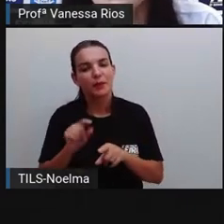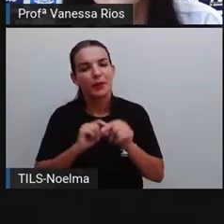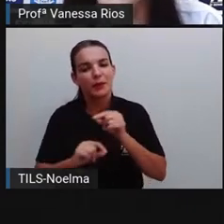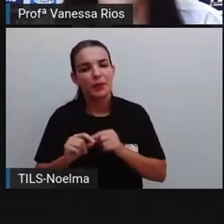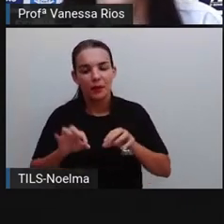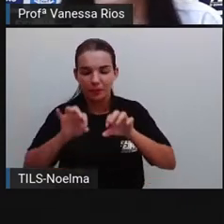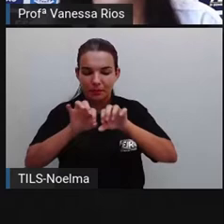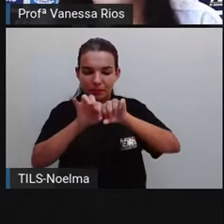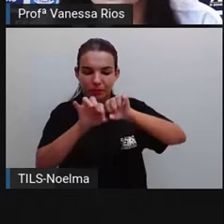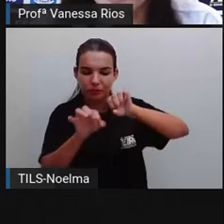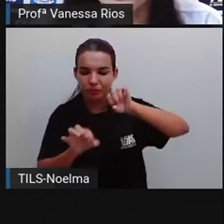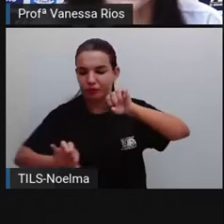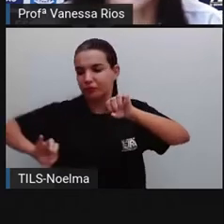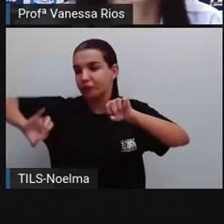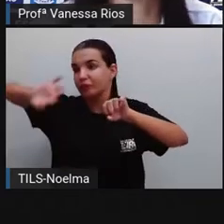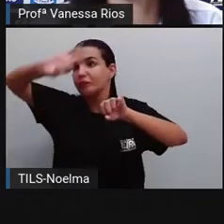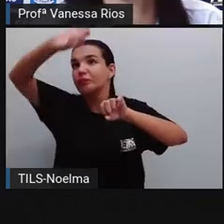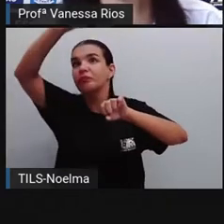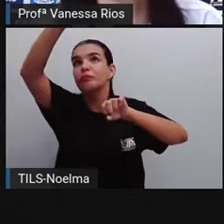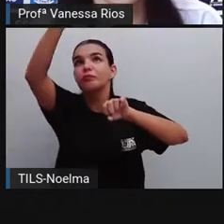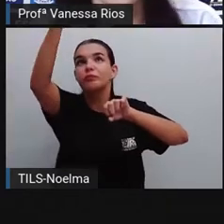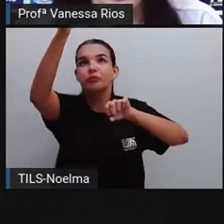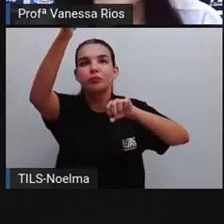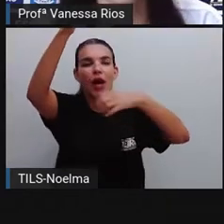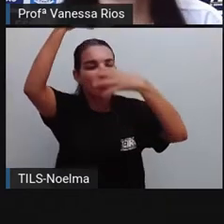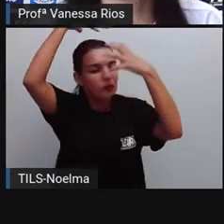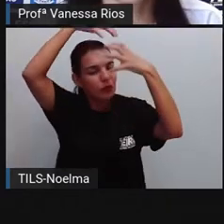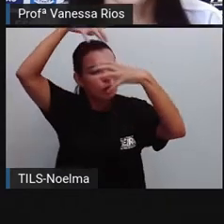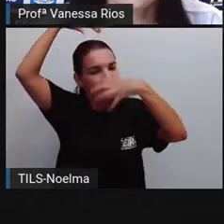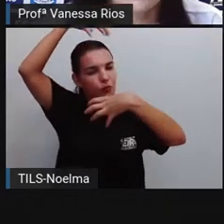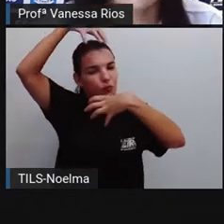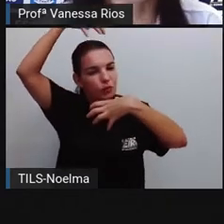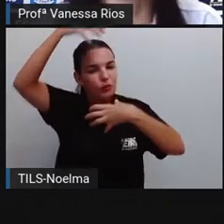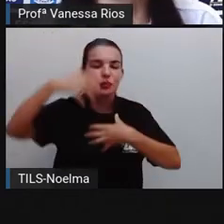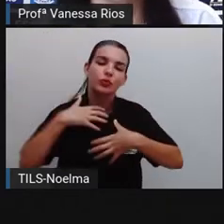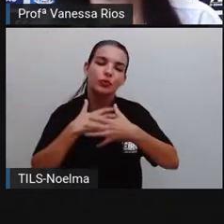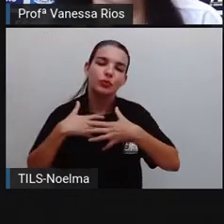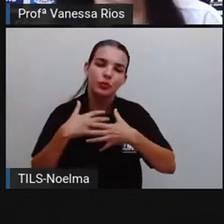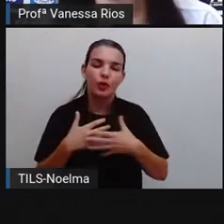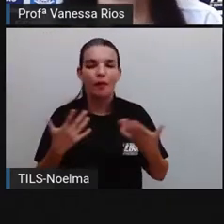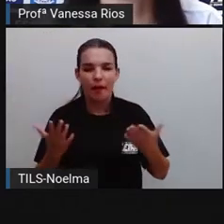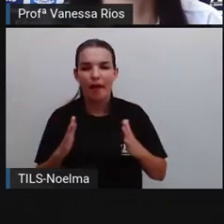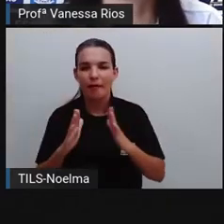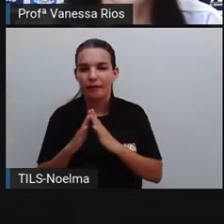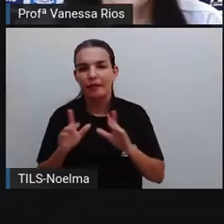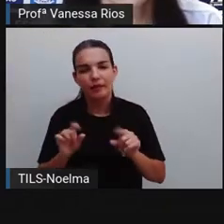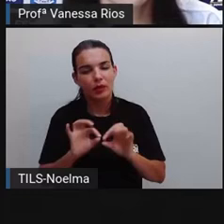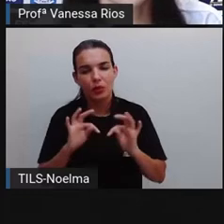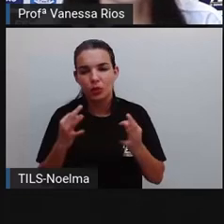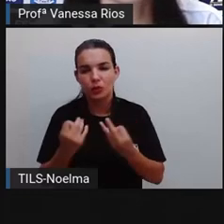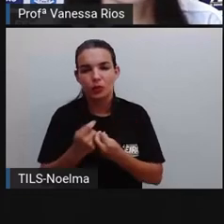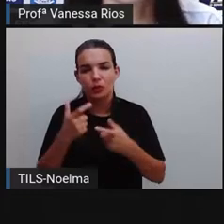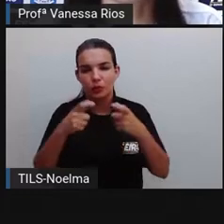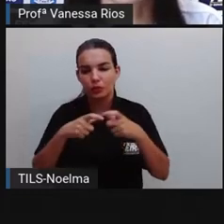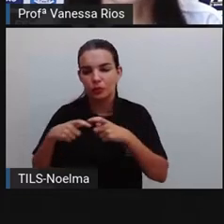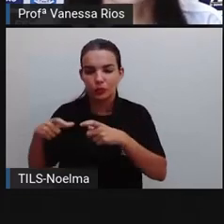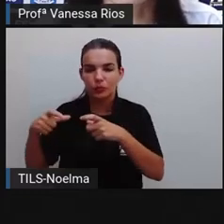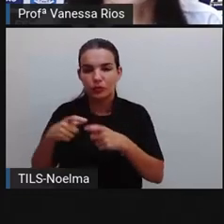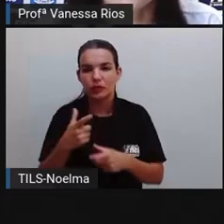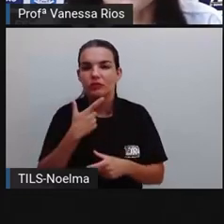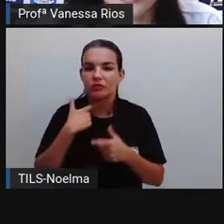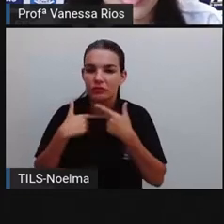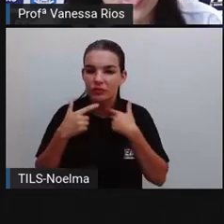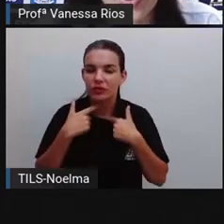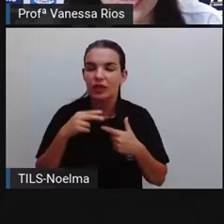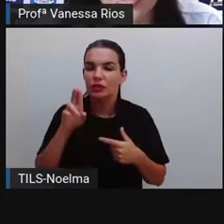tubulação, água quente vai chegar em diversos locais de residências, de hotéis e outros locais que desejem